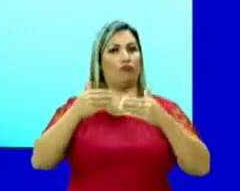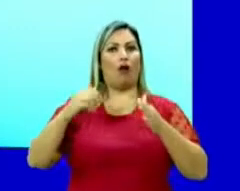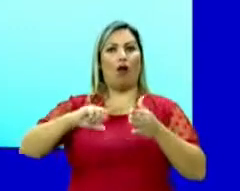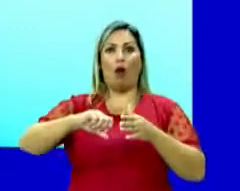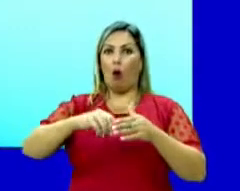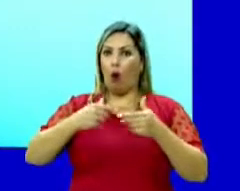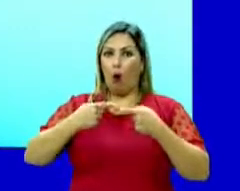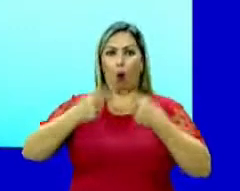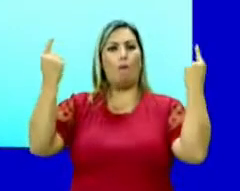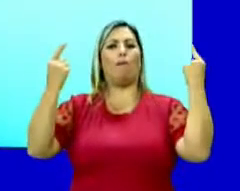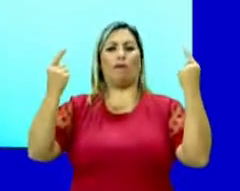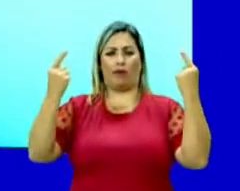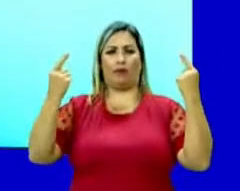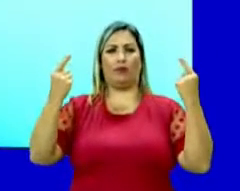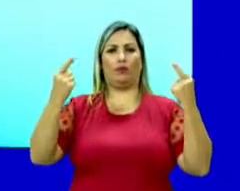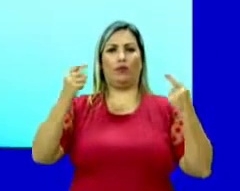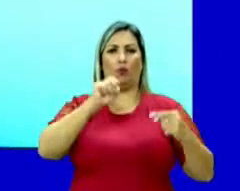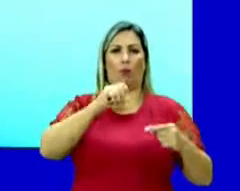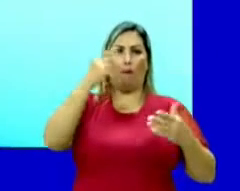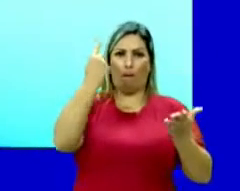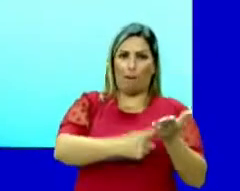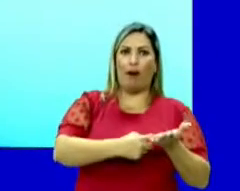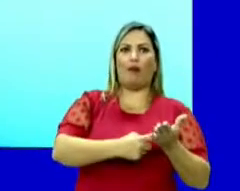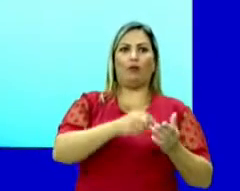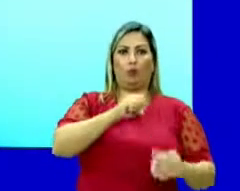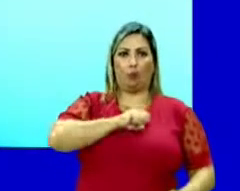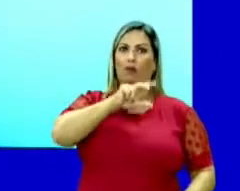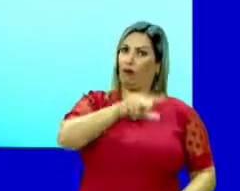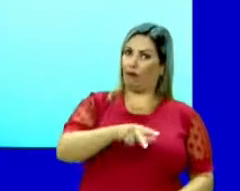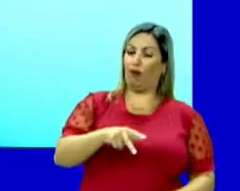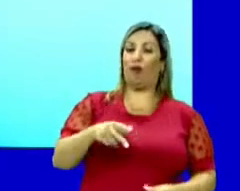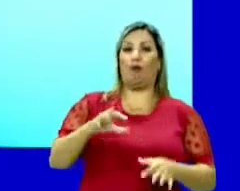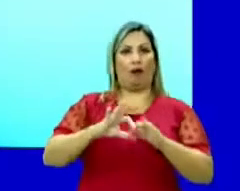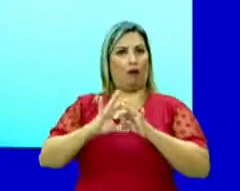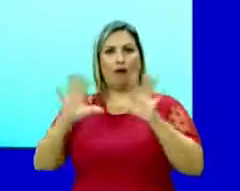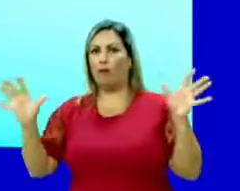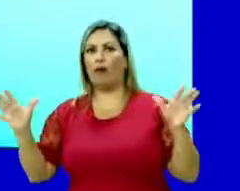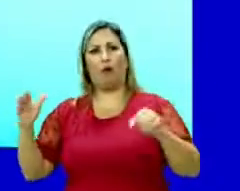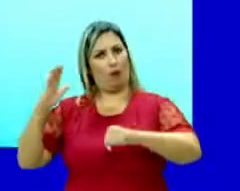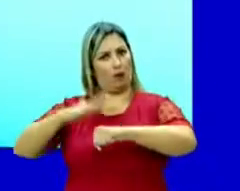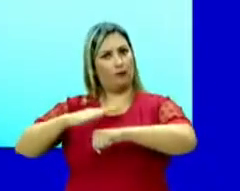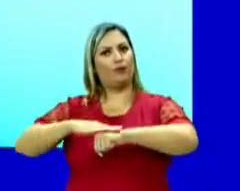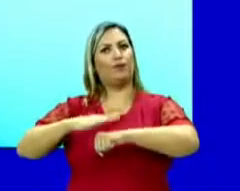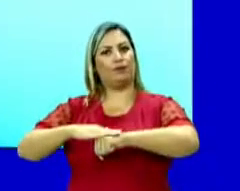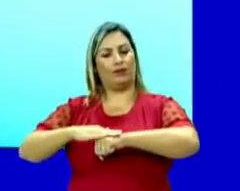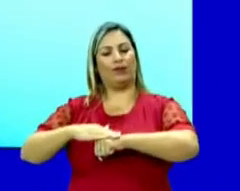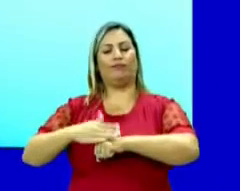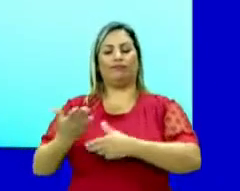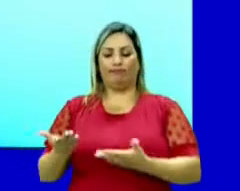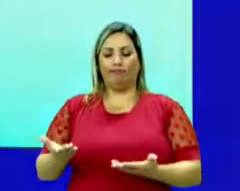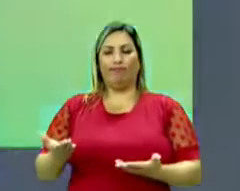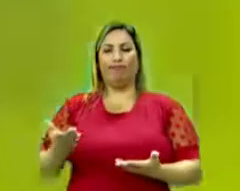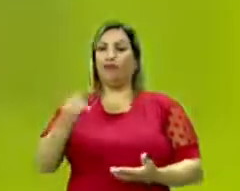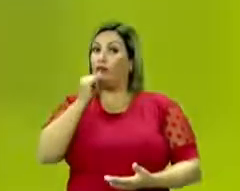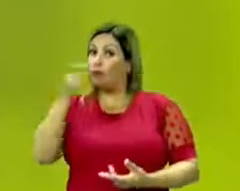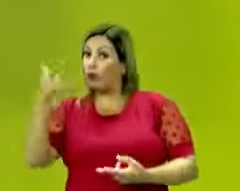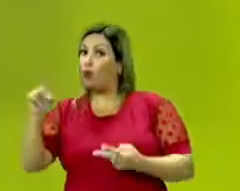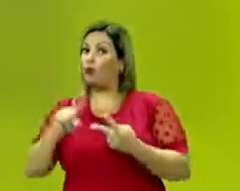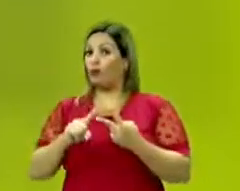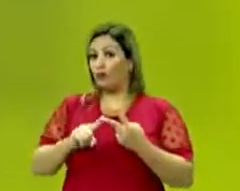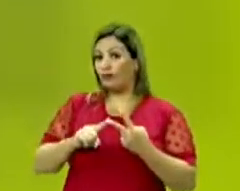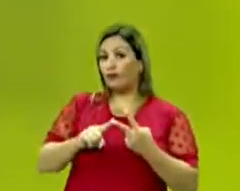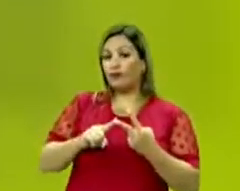pacto colonial com Portugal. O que nos dava a condição agora de maior autonomia em relação à metrópole. Outro exemplo,